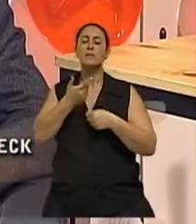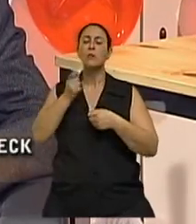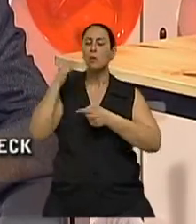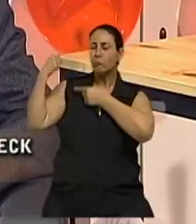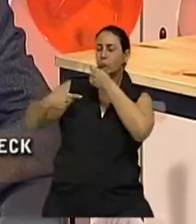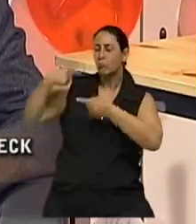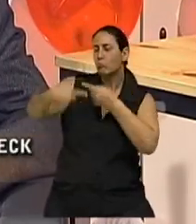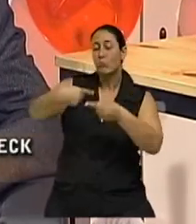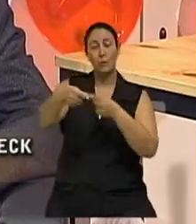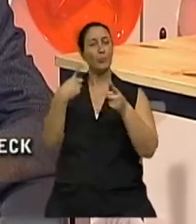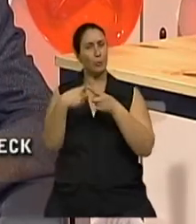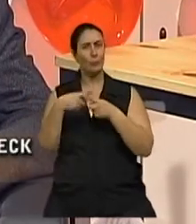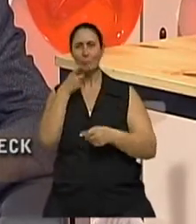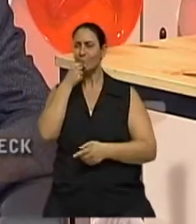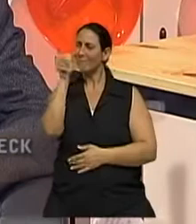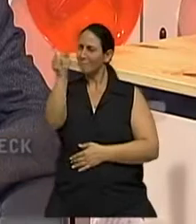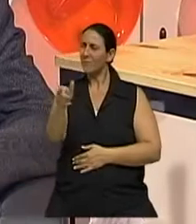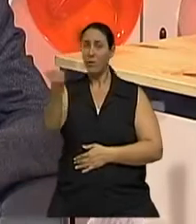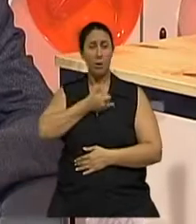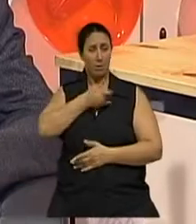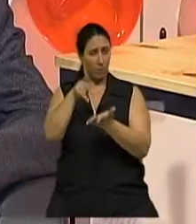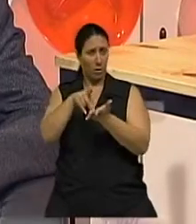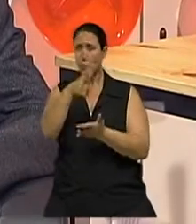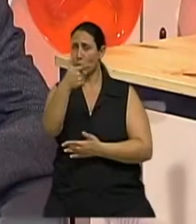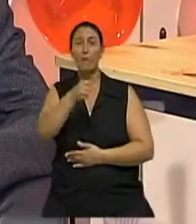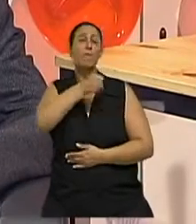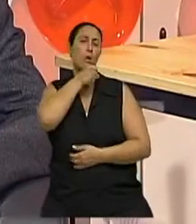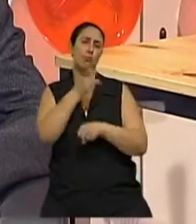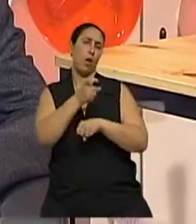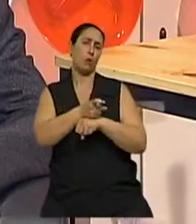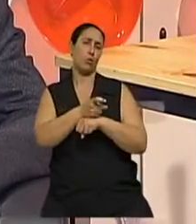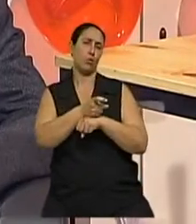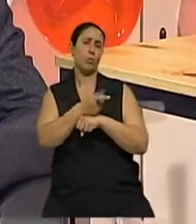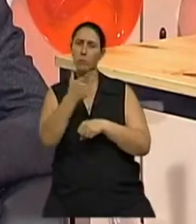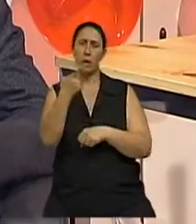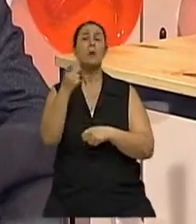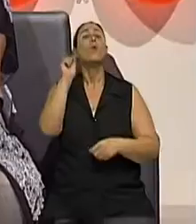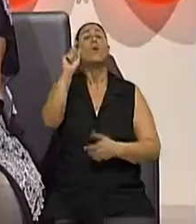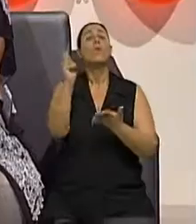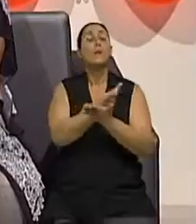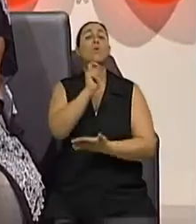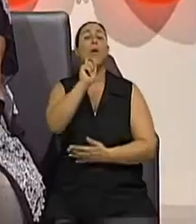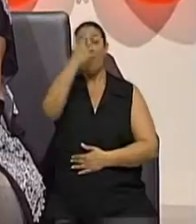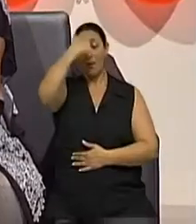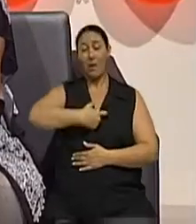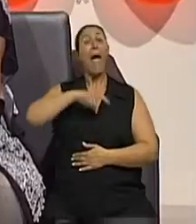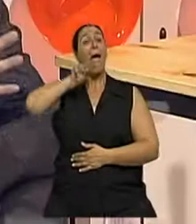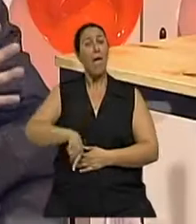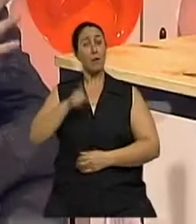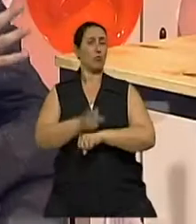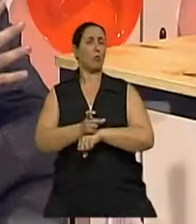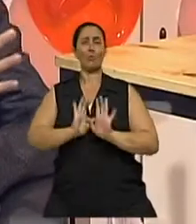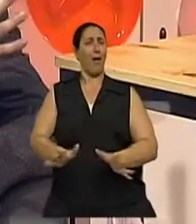ele diz assim, olha, na verdade não existe velho chato, Existe é chato que envelhece. Já era chato. É, então quer dizer,